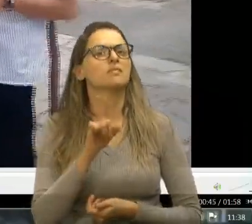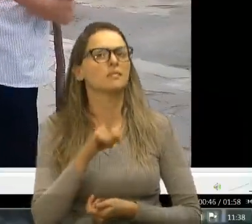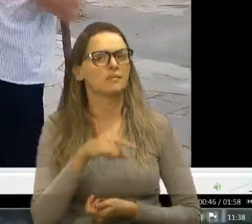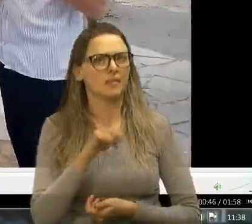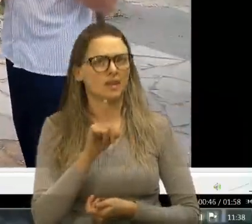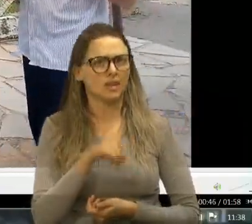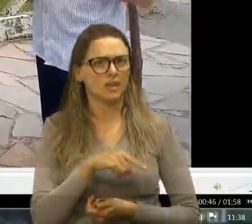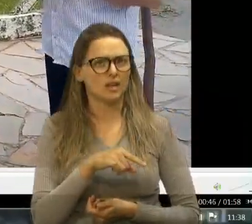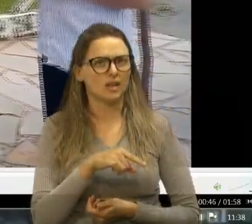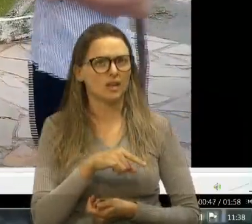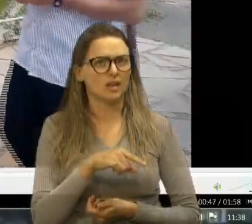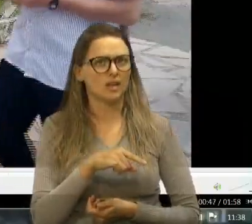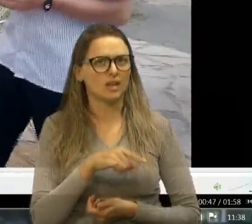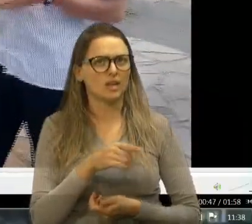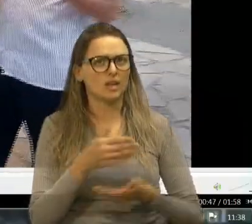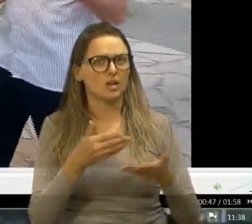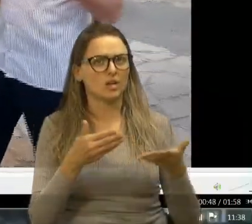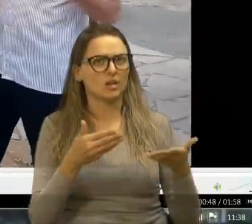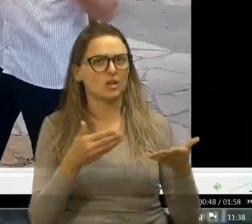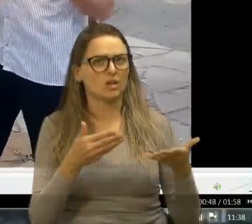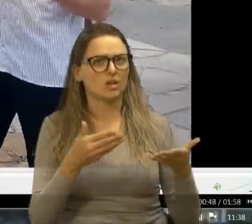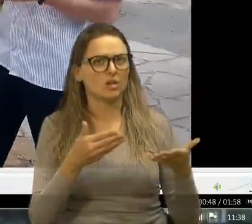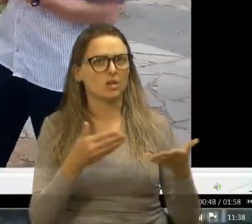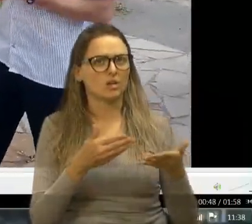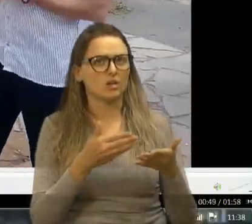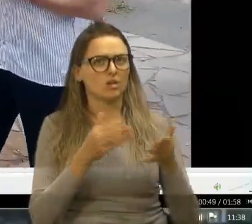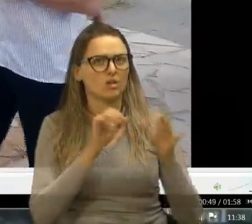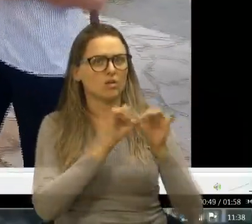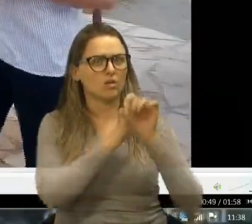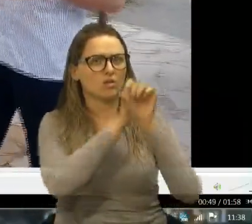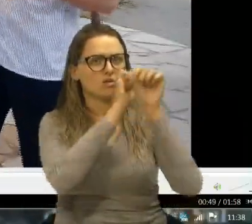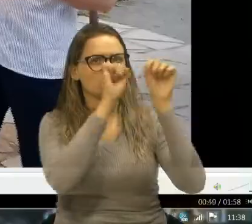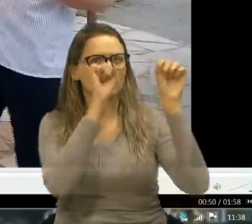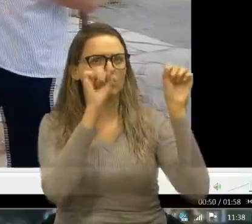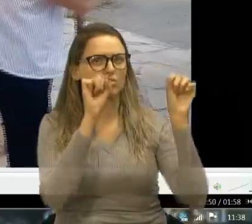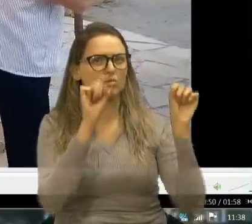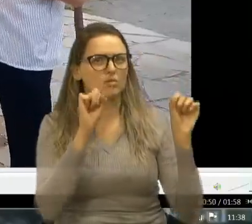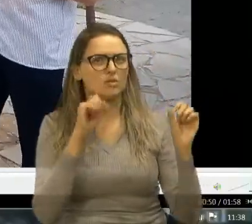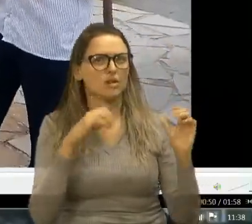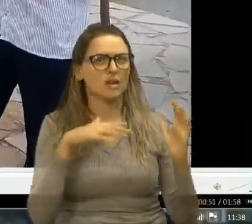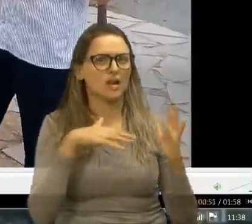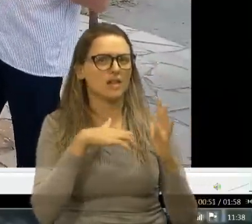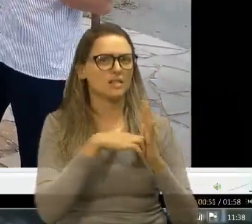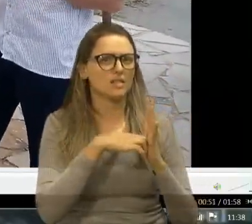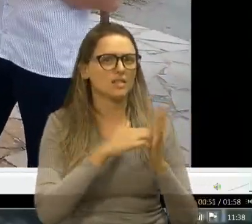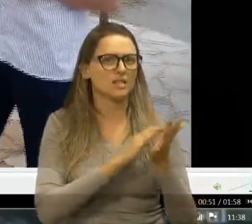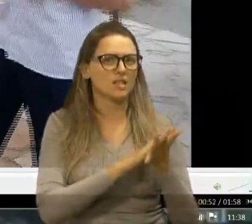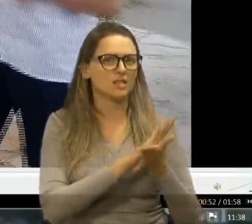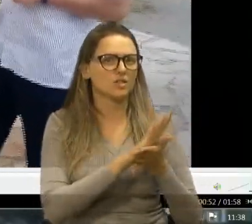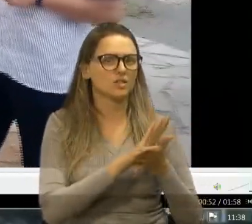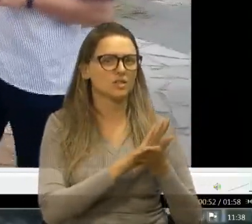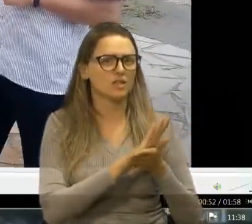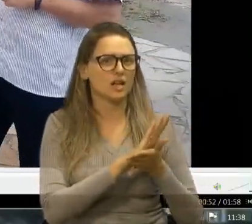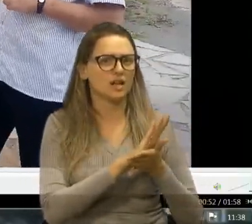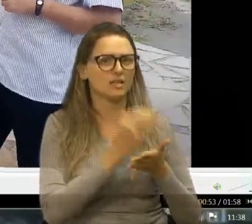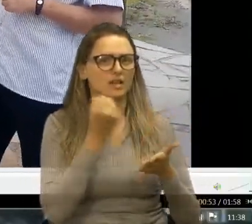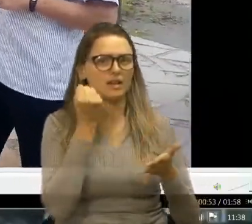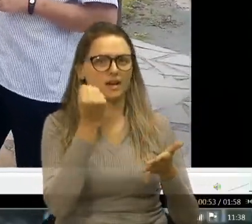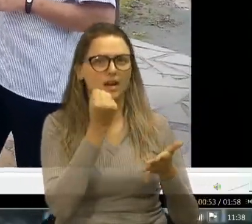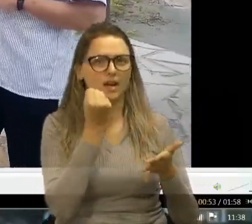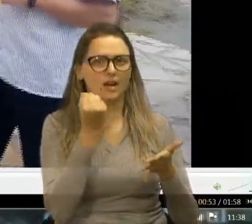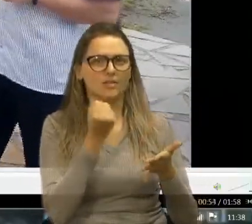Por um acaso, hoje em manhã, né? Um acidente aí, quase nada de tão grave, mas, na verdade, precisaria do médico estar aí.